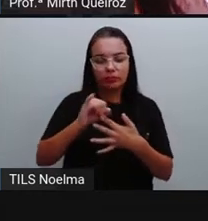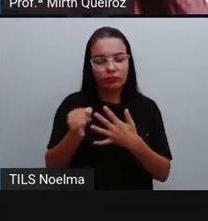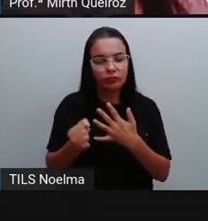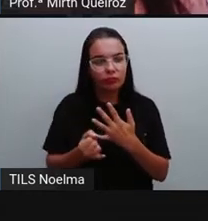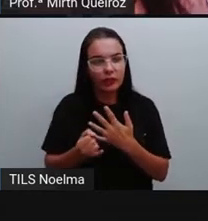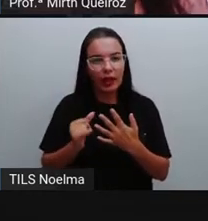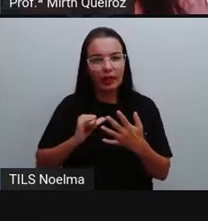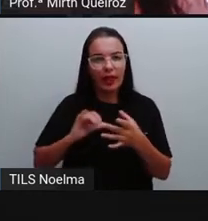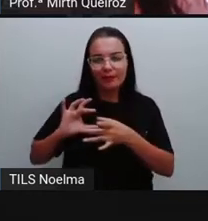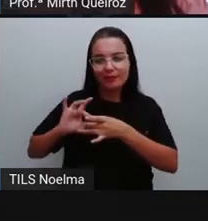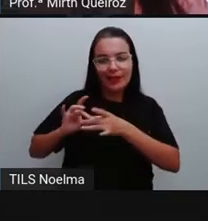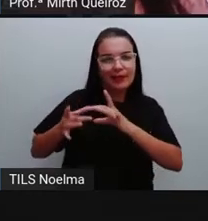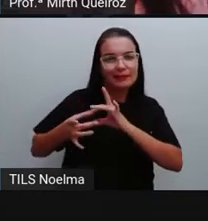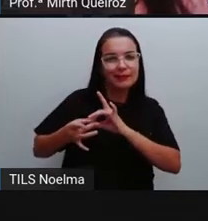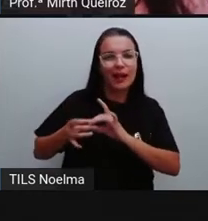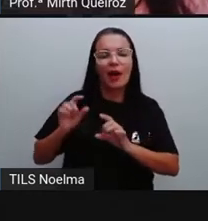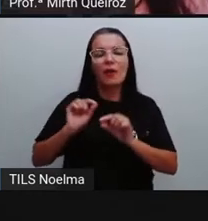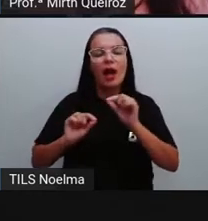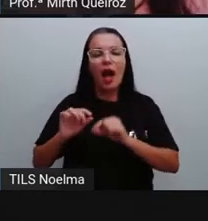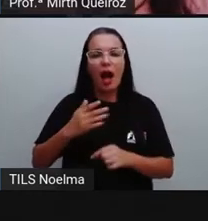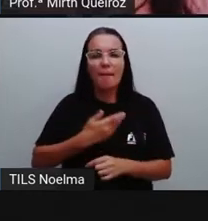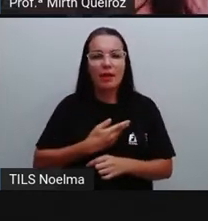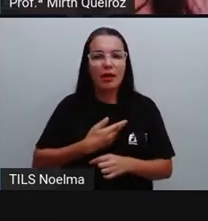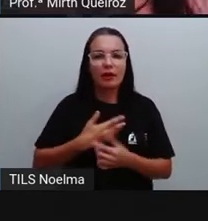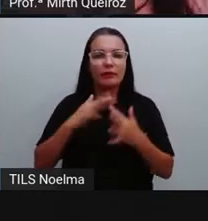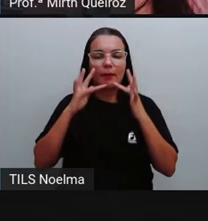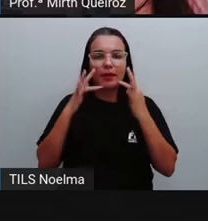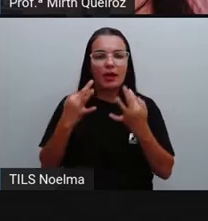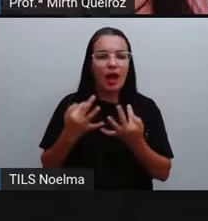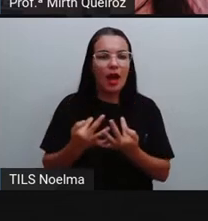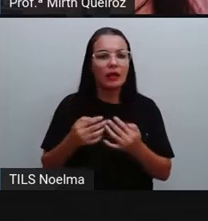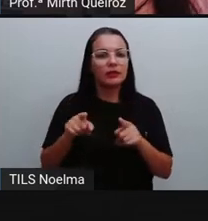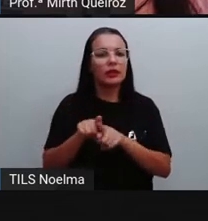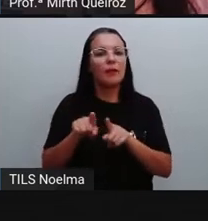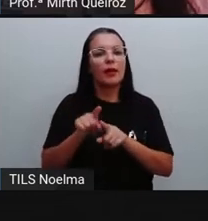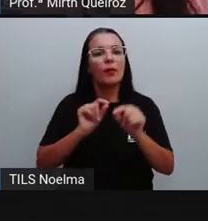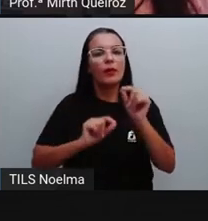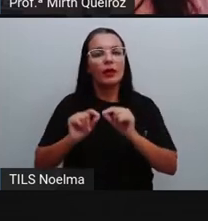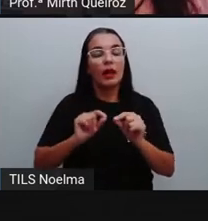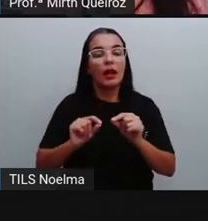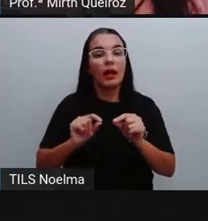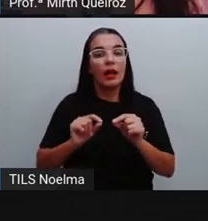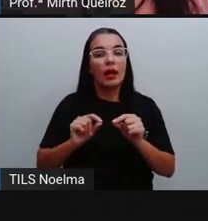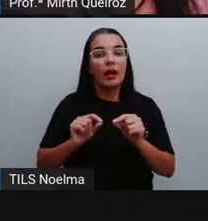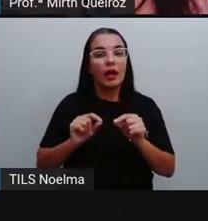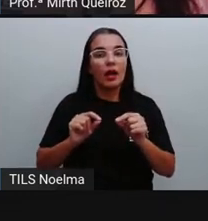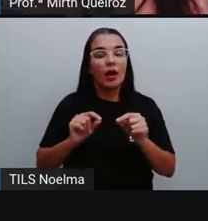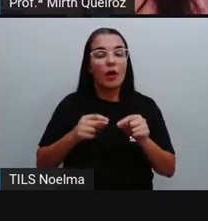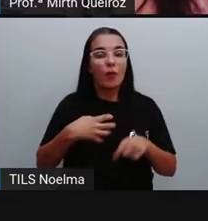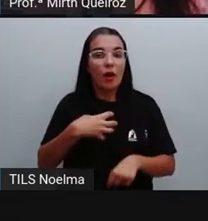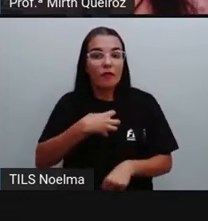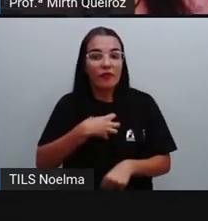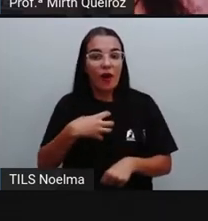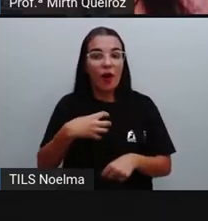amigos, com familiares. Outras pessoas utilizam as redes sociais como um meio de